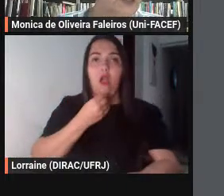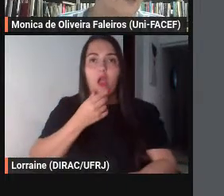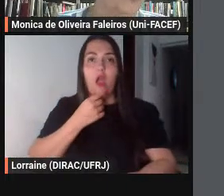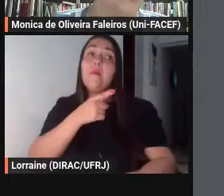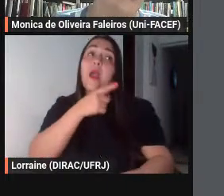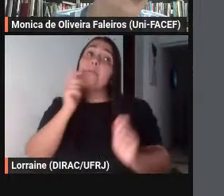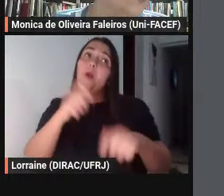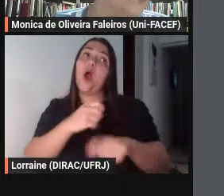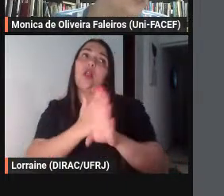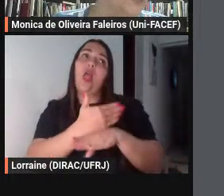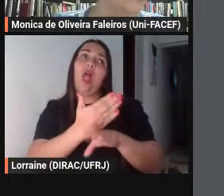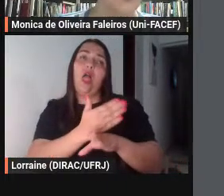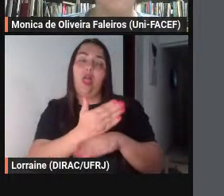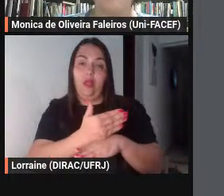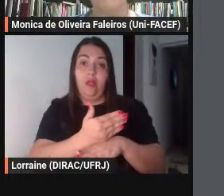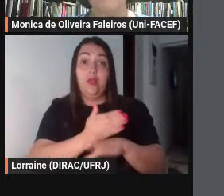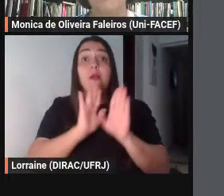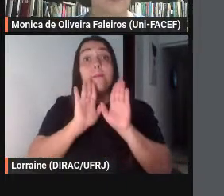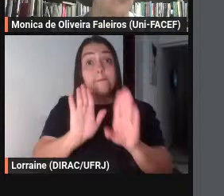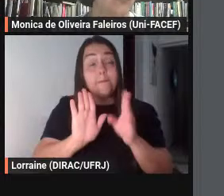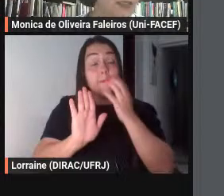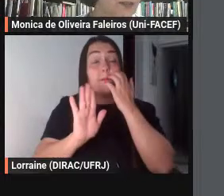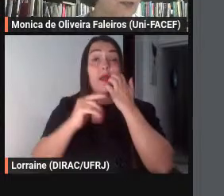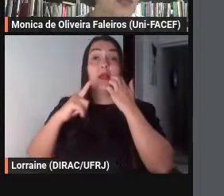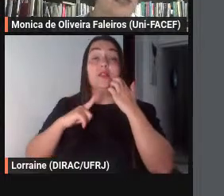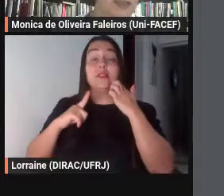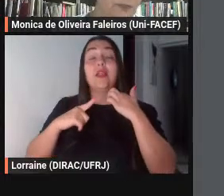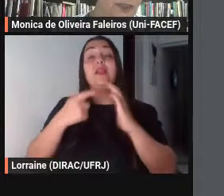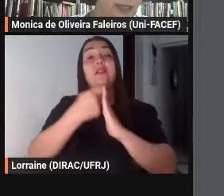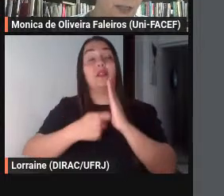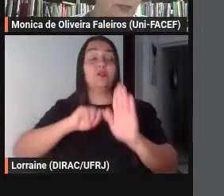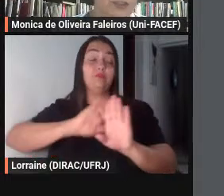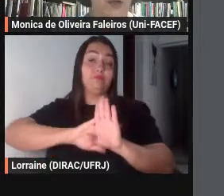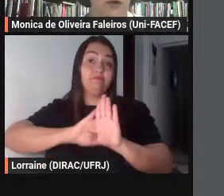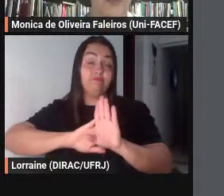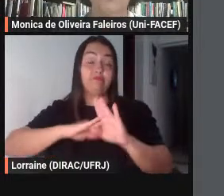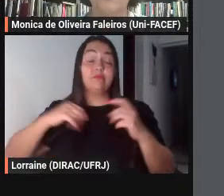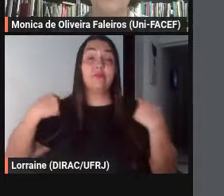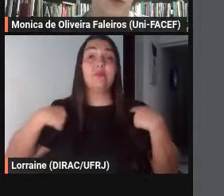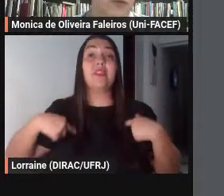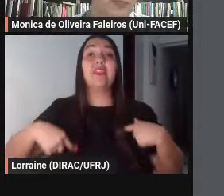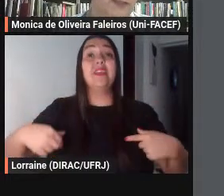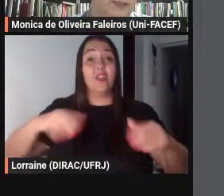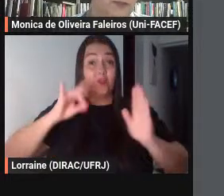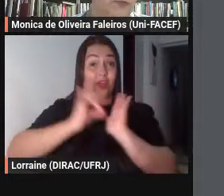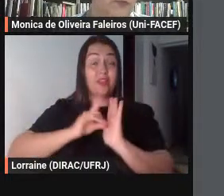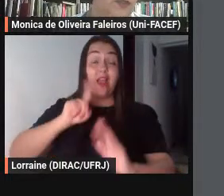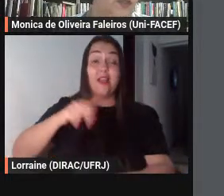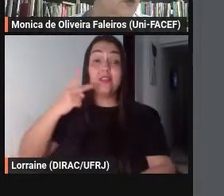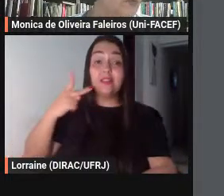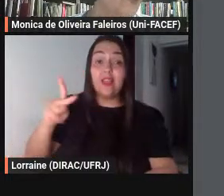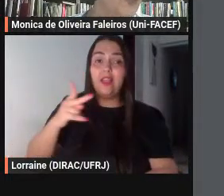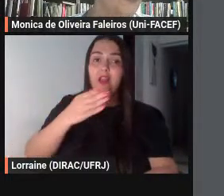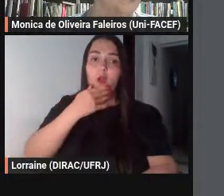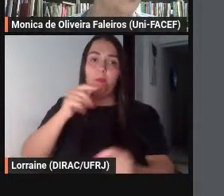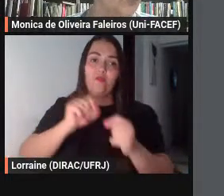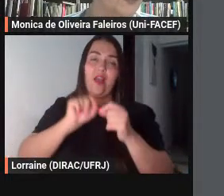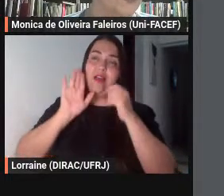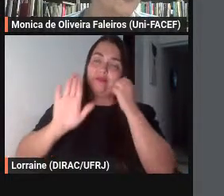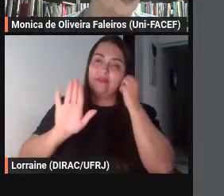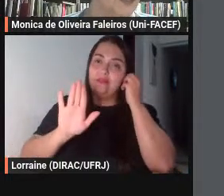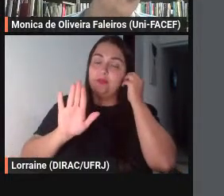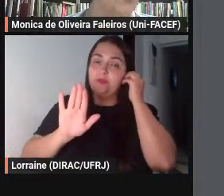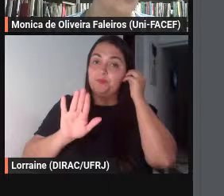mas o que fica sugerido nas entrelinhas do texto é que na verdade é obra dos homens isso uma vez que